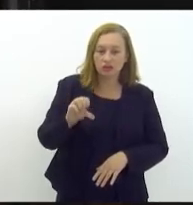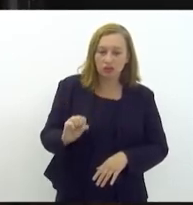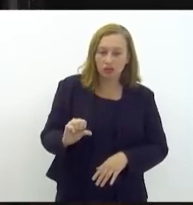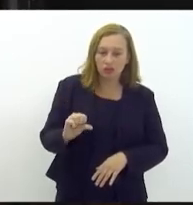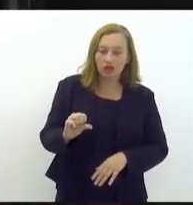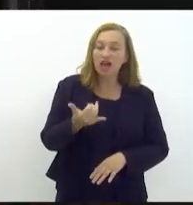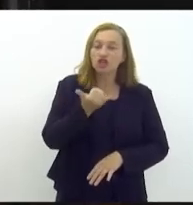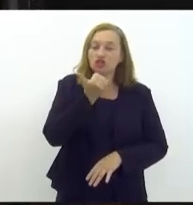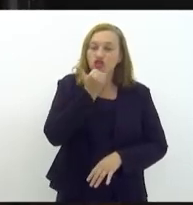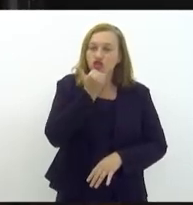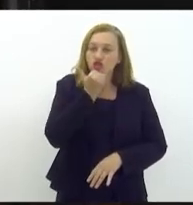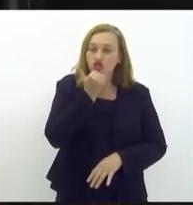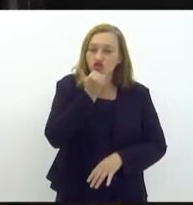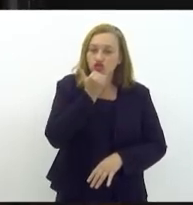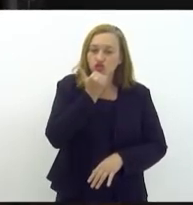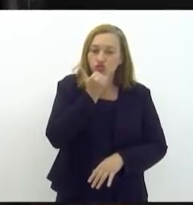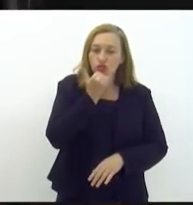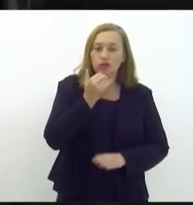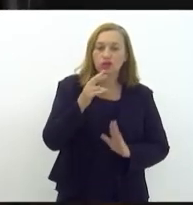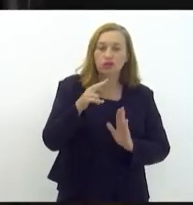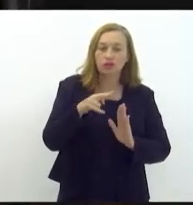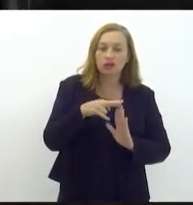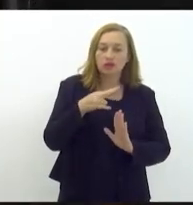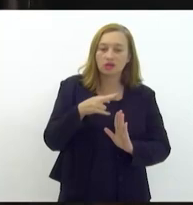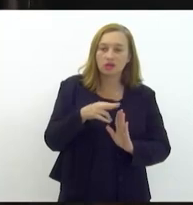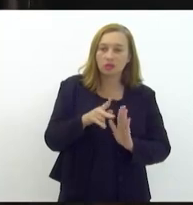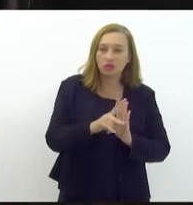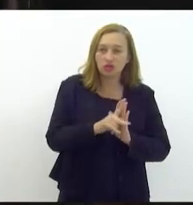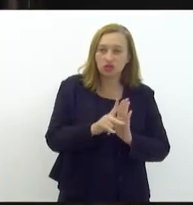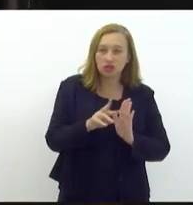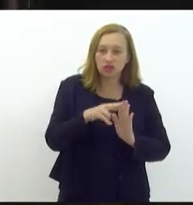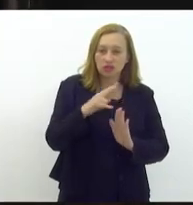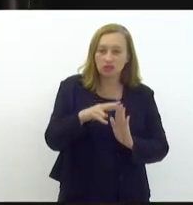Perdão. Na resolução...